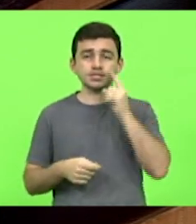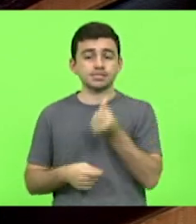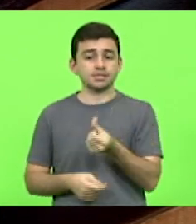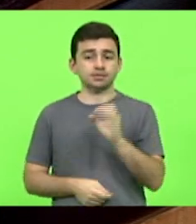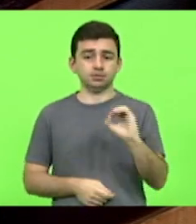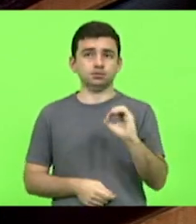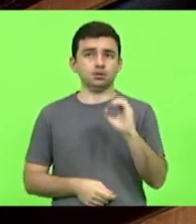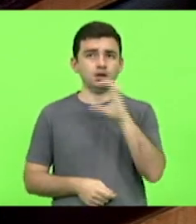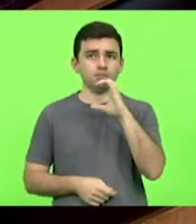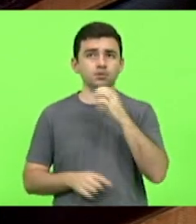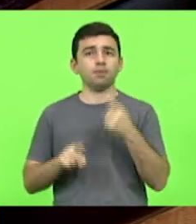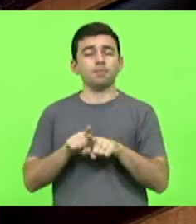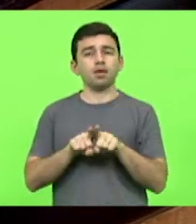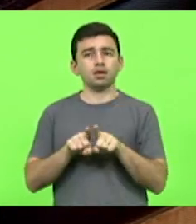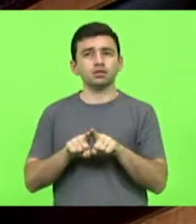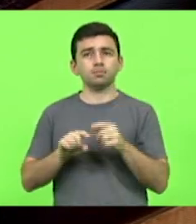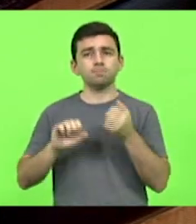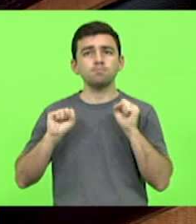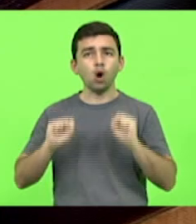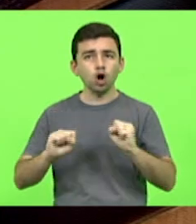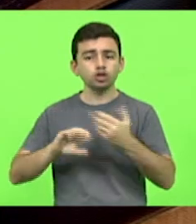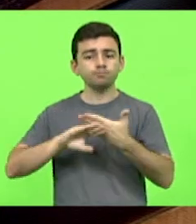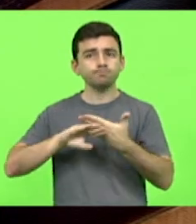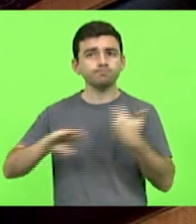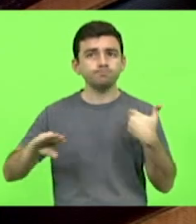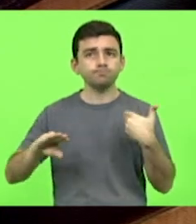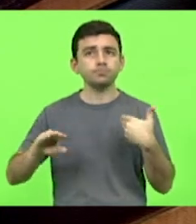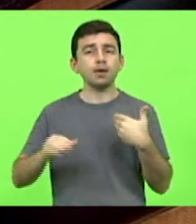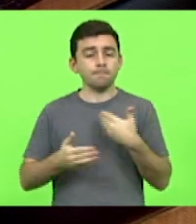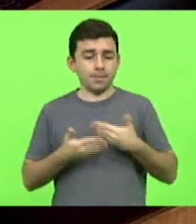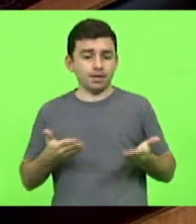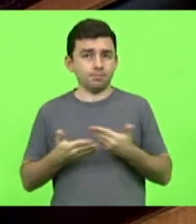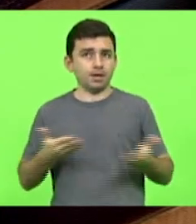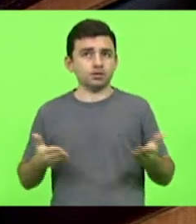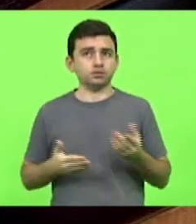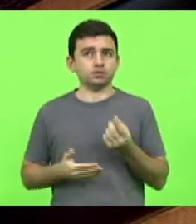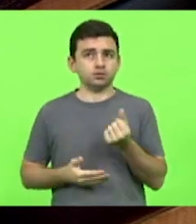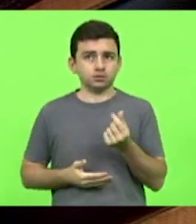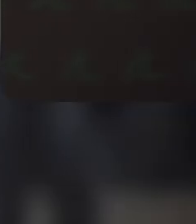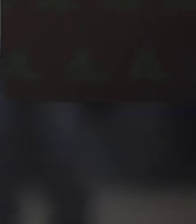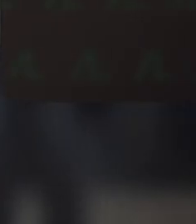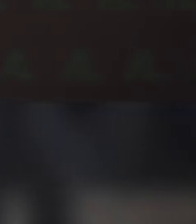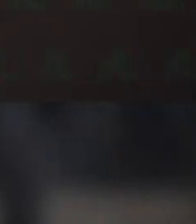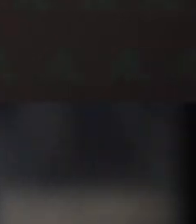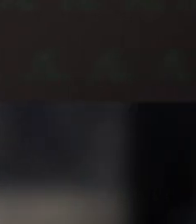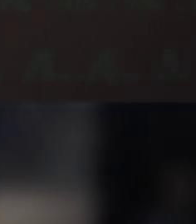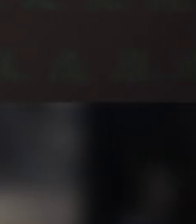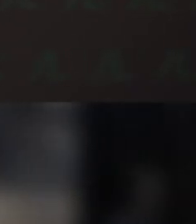com afastamento e perda dos recursos pecuniários que lhe cabem.